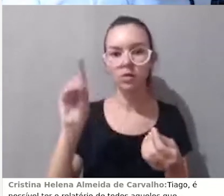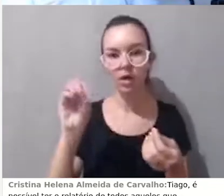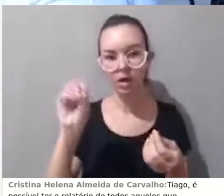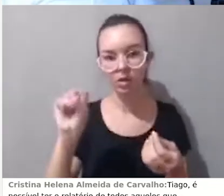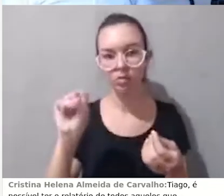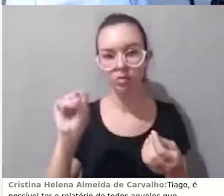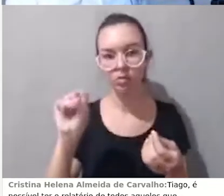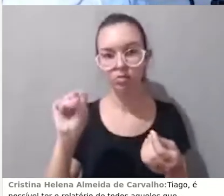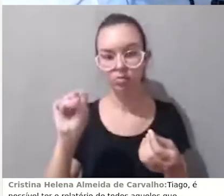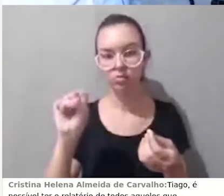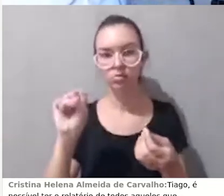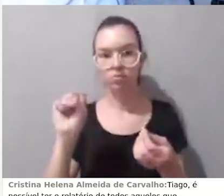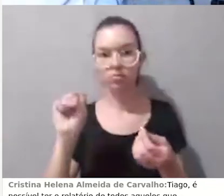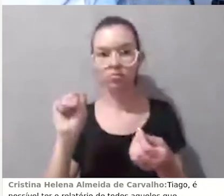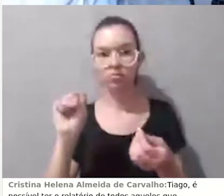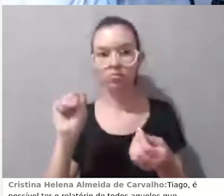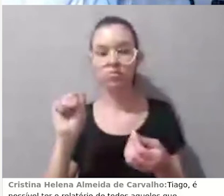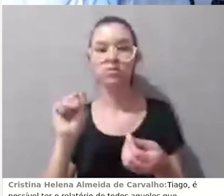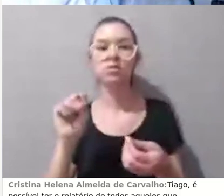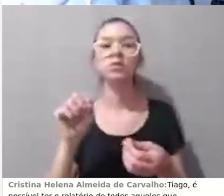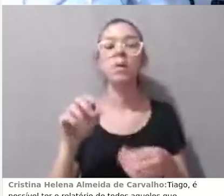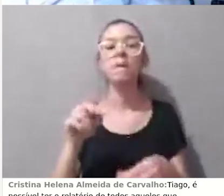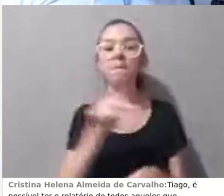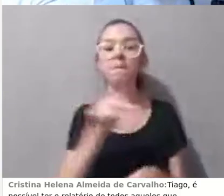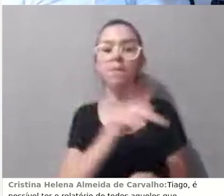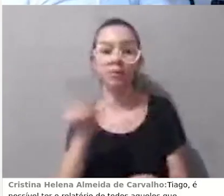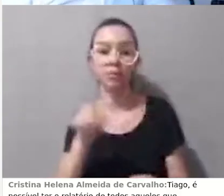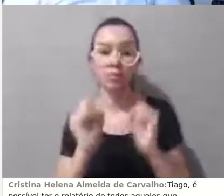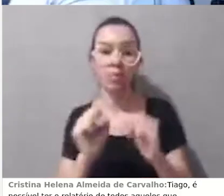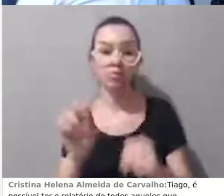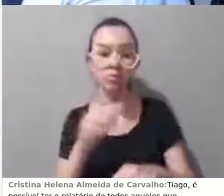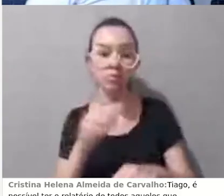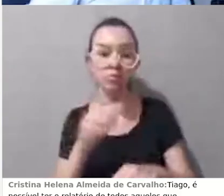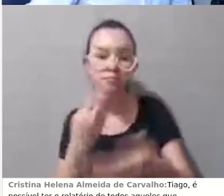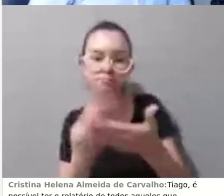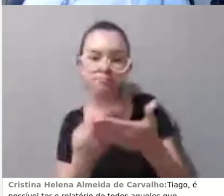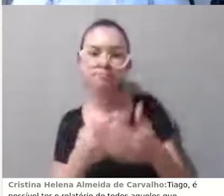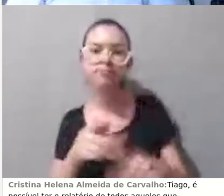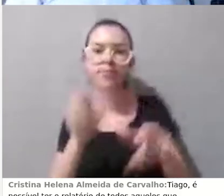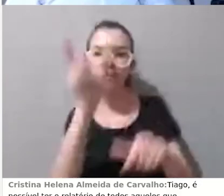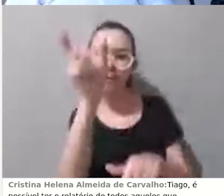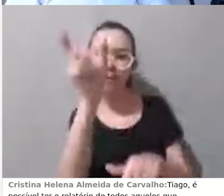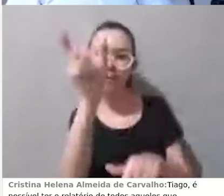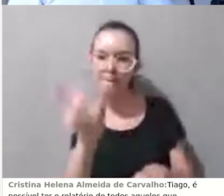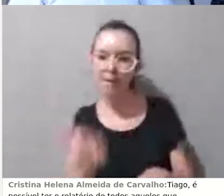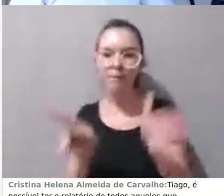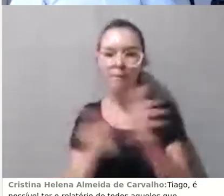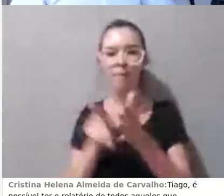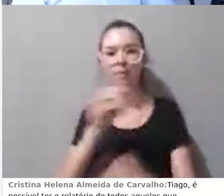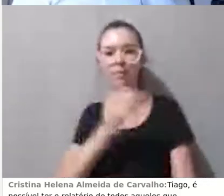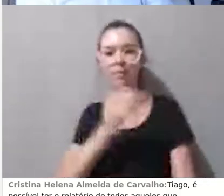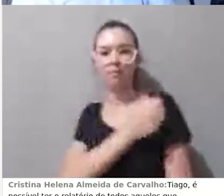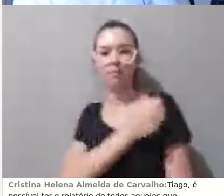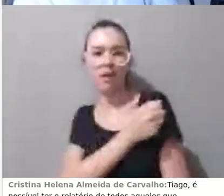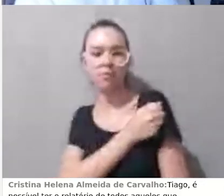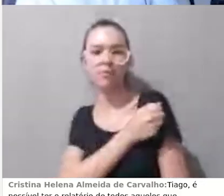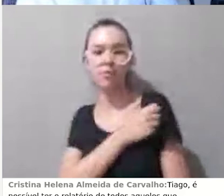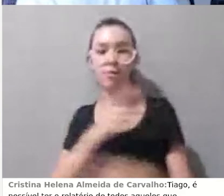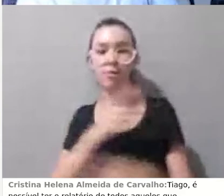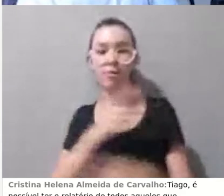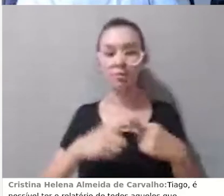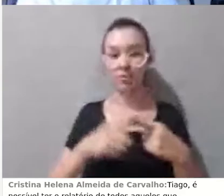perfil de participação dos estudantes, porque como você falou, Tiago, no presencial nós temos